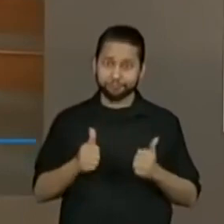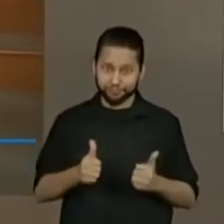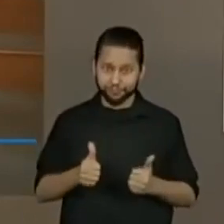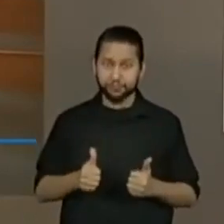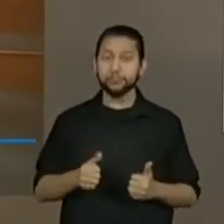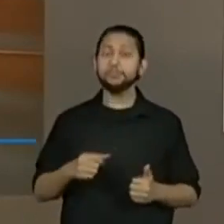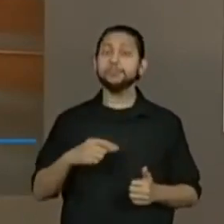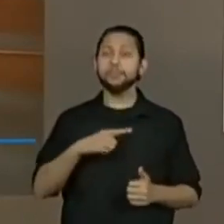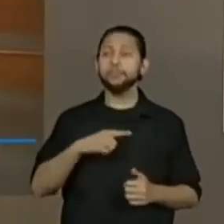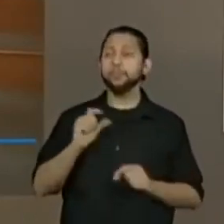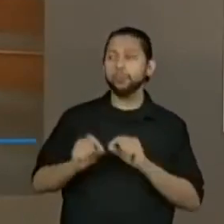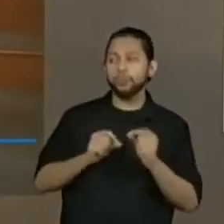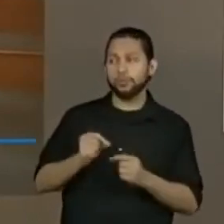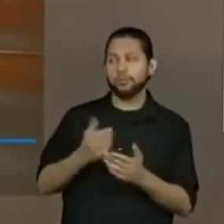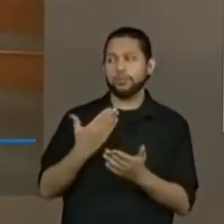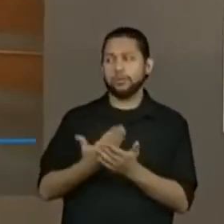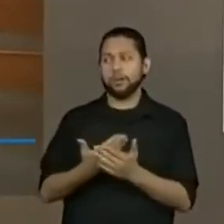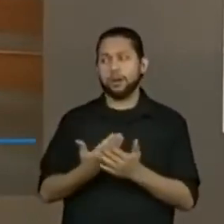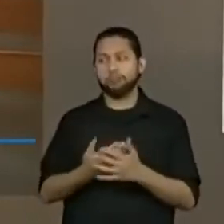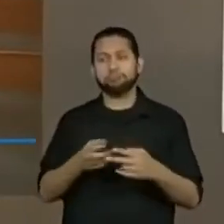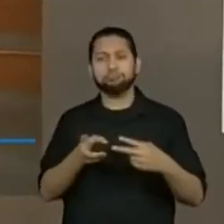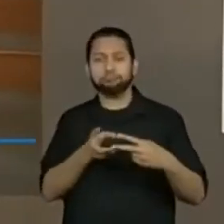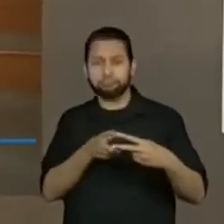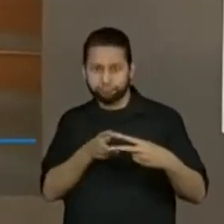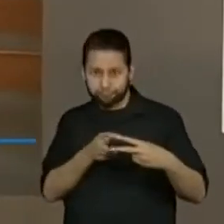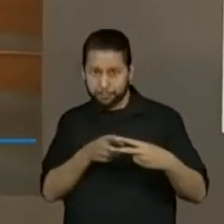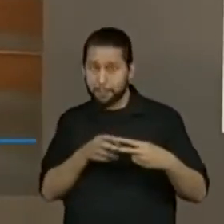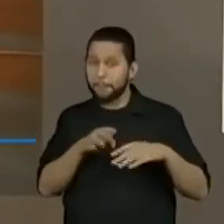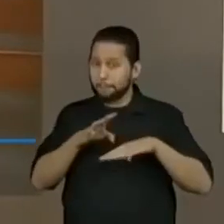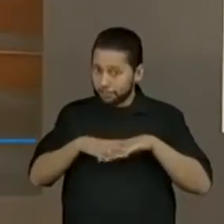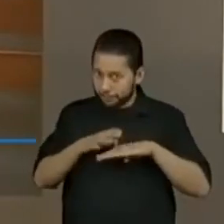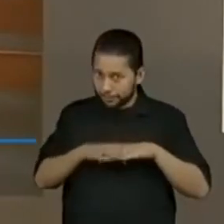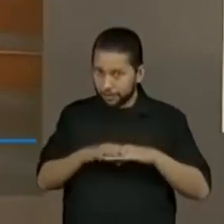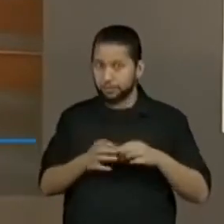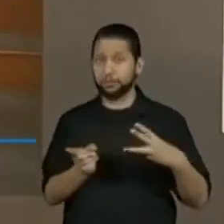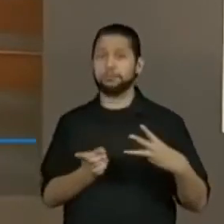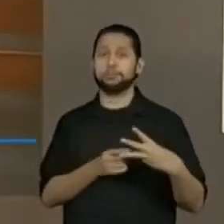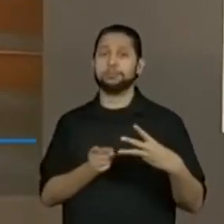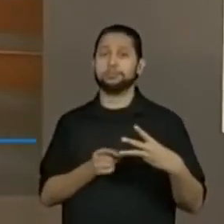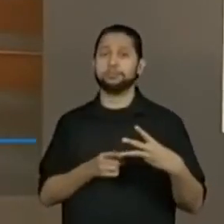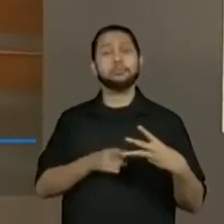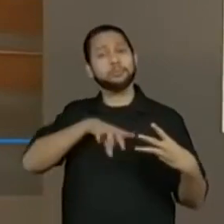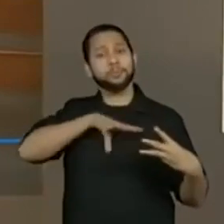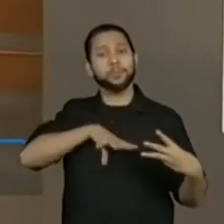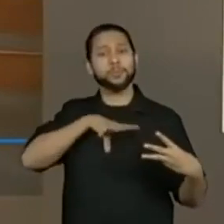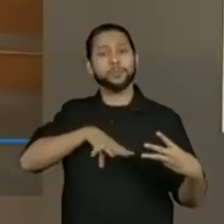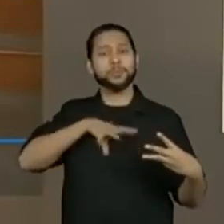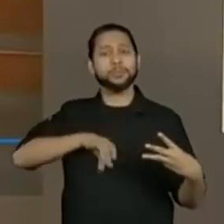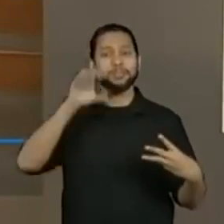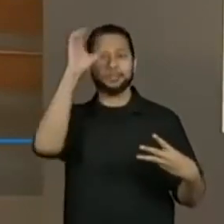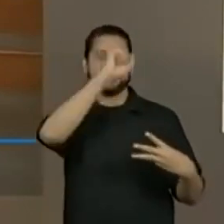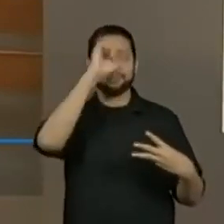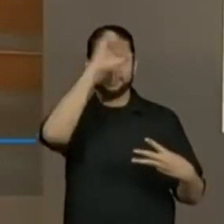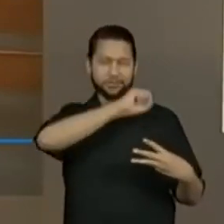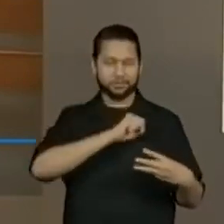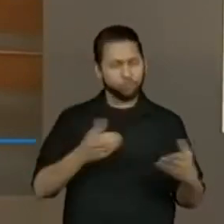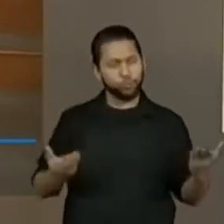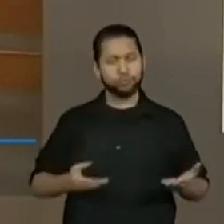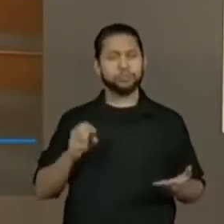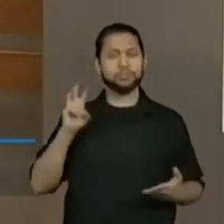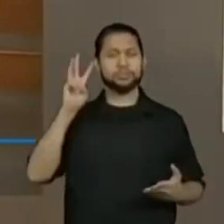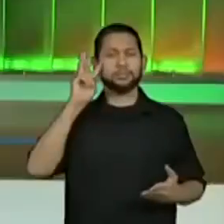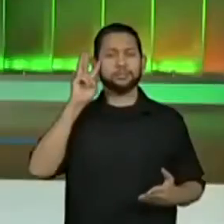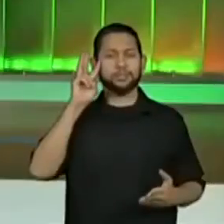aí uma dobradinha da sequência didática de matemática e vamos dar continuidade aos estudos aí dessa terça-feira com a aula de